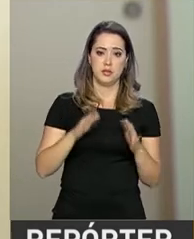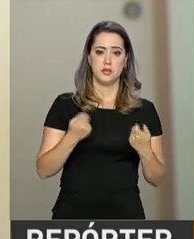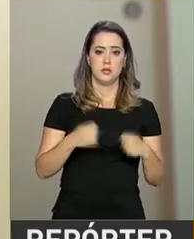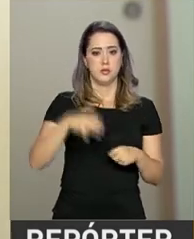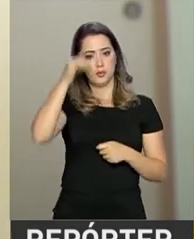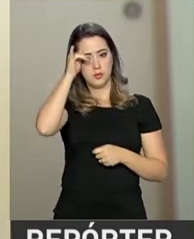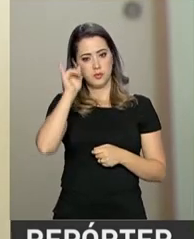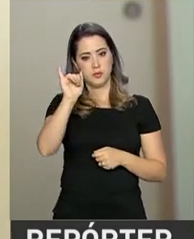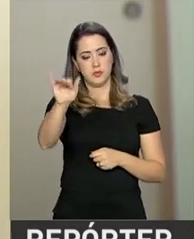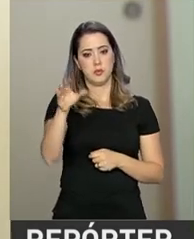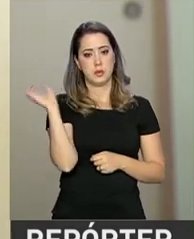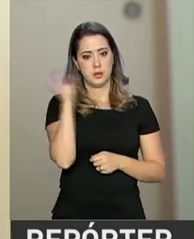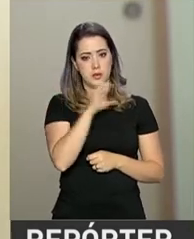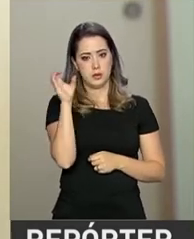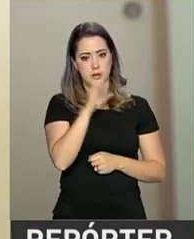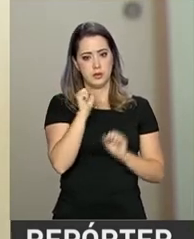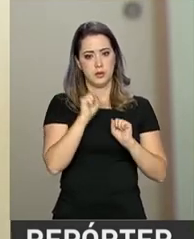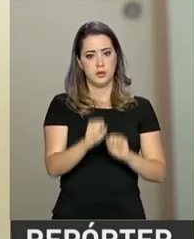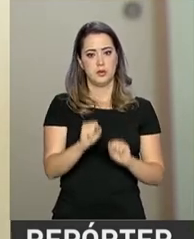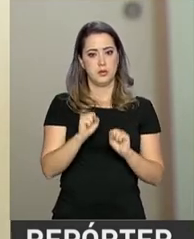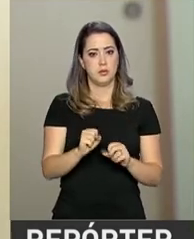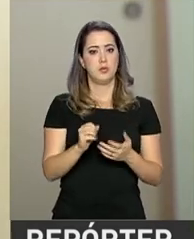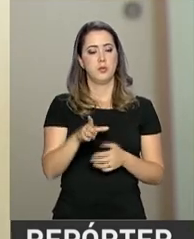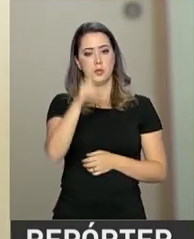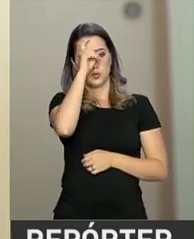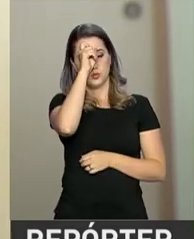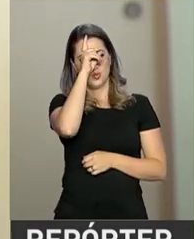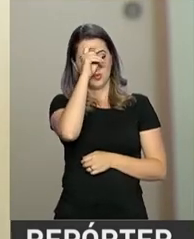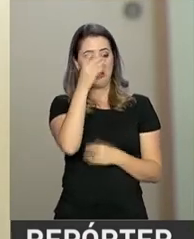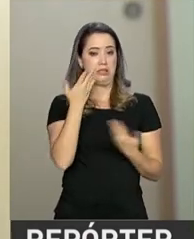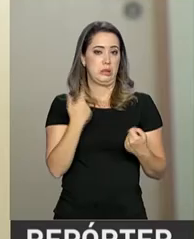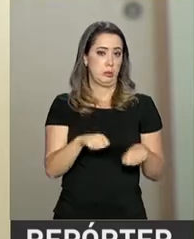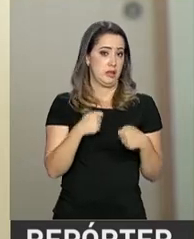porque é rapidinho para estar no hospital internado.